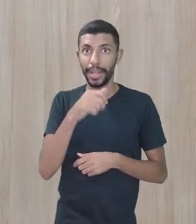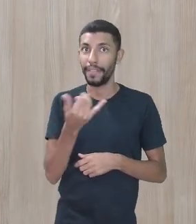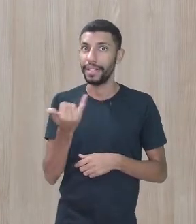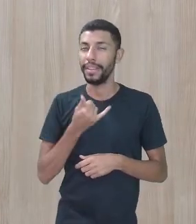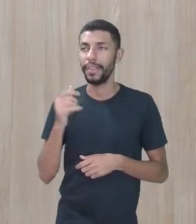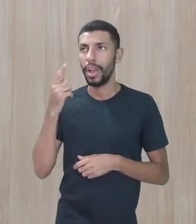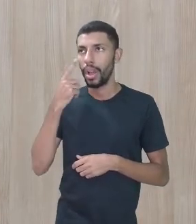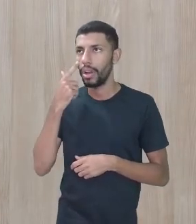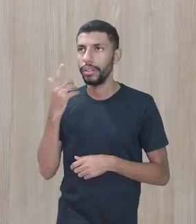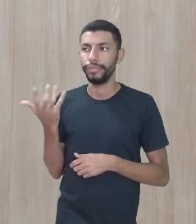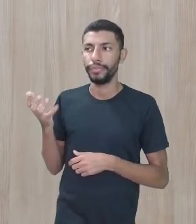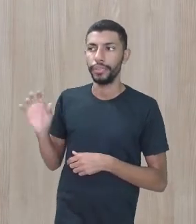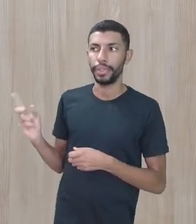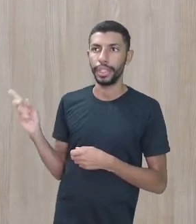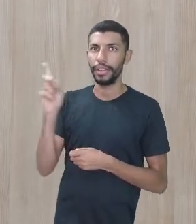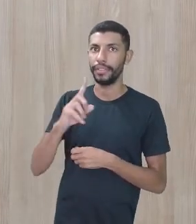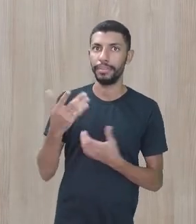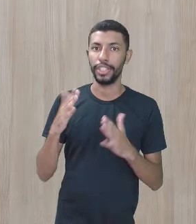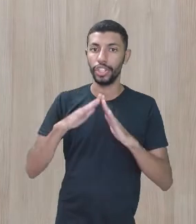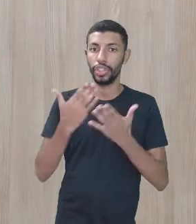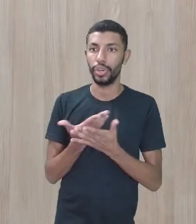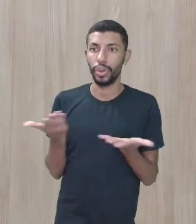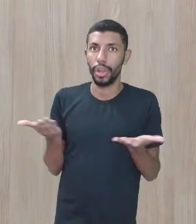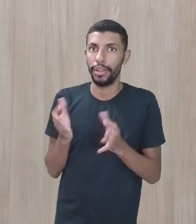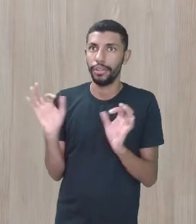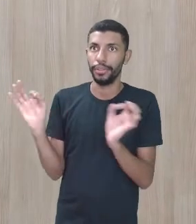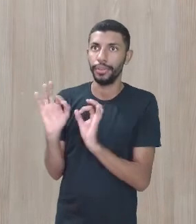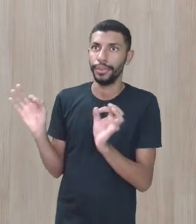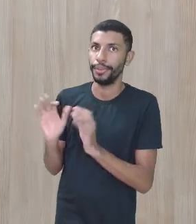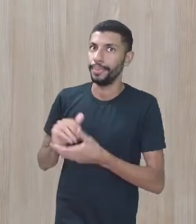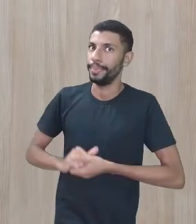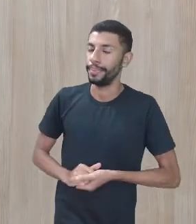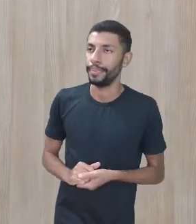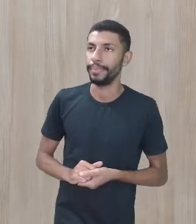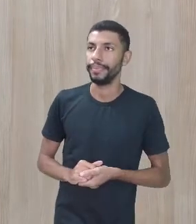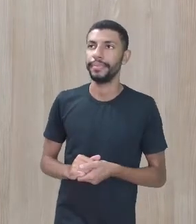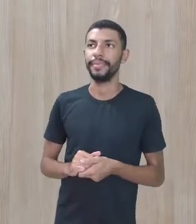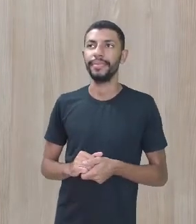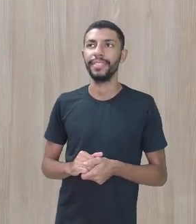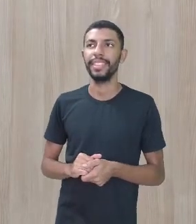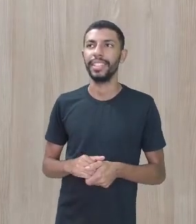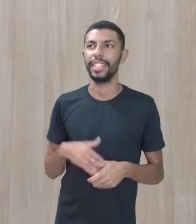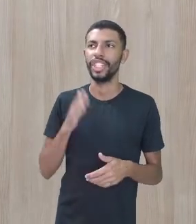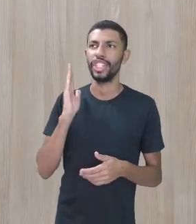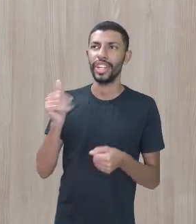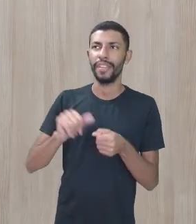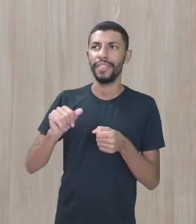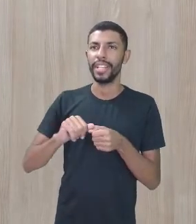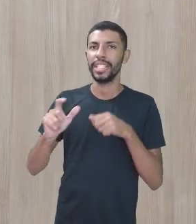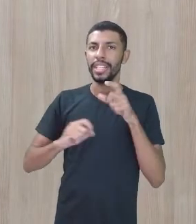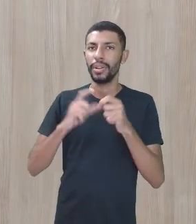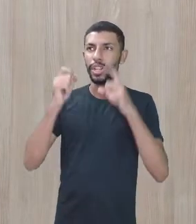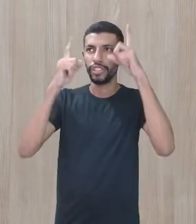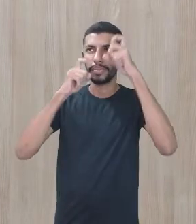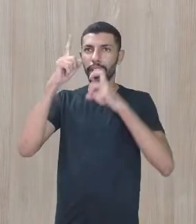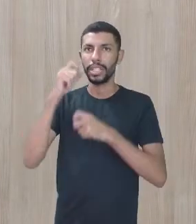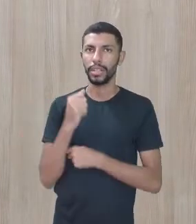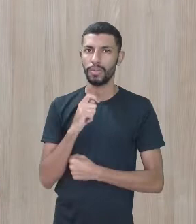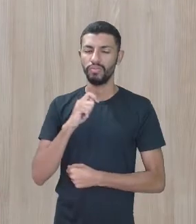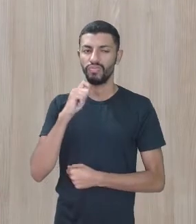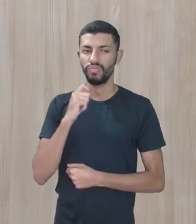tarde, assistindo um filme com o tio e não queria vir para a escola. E ele já fazia aquele rostinho, aquele biquinho assim,